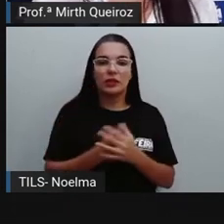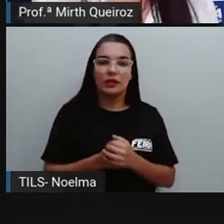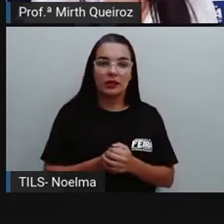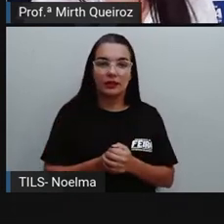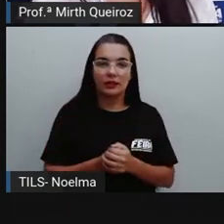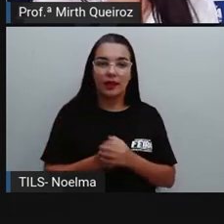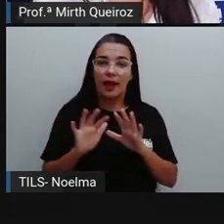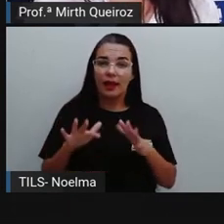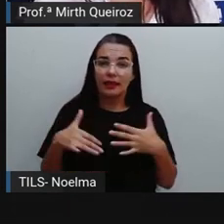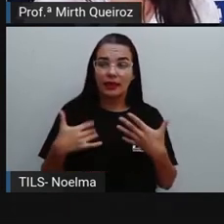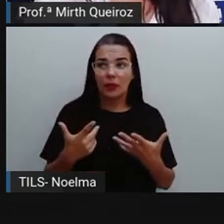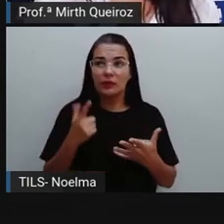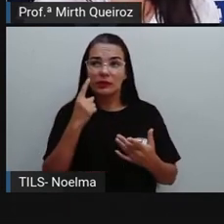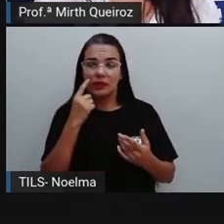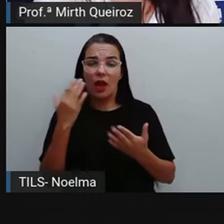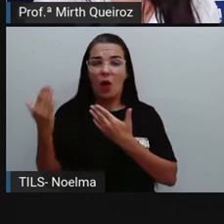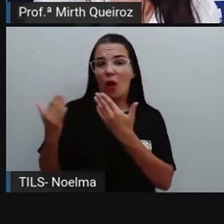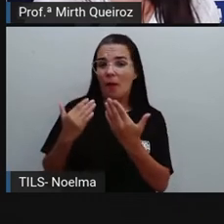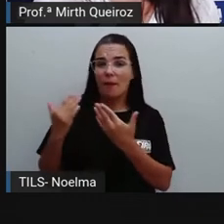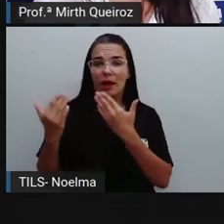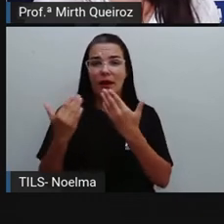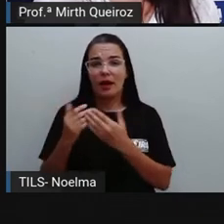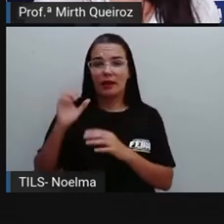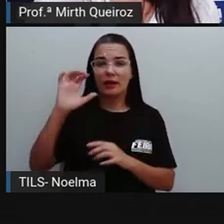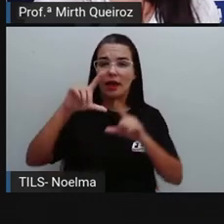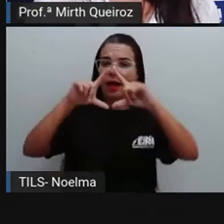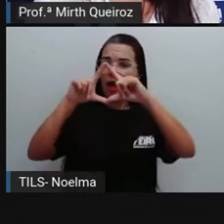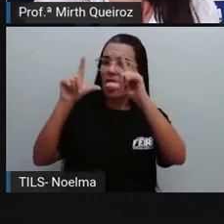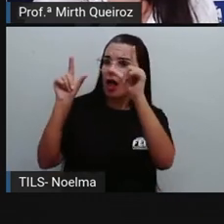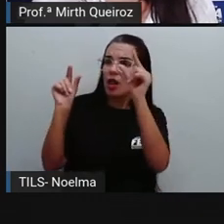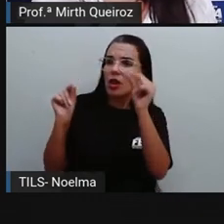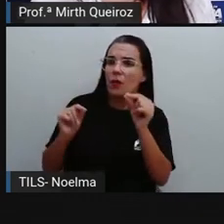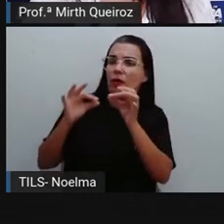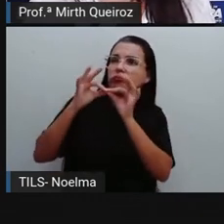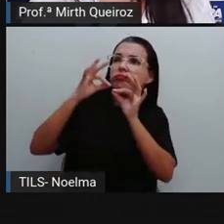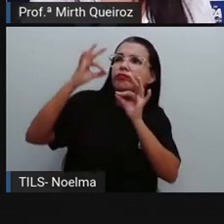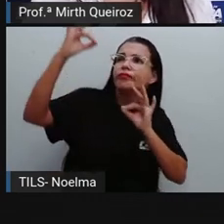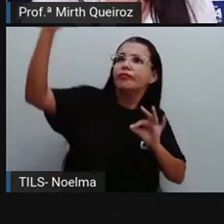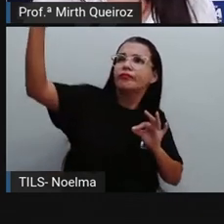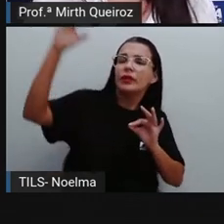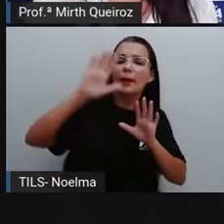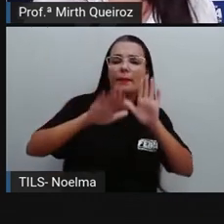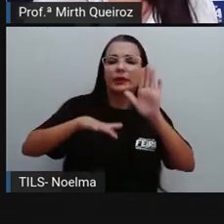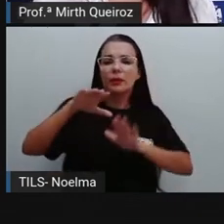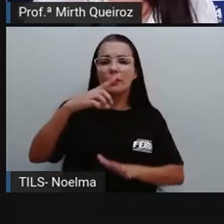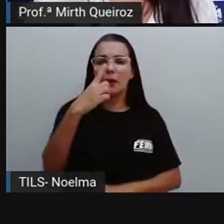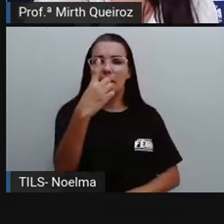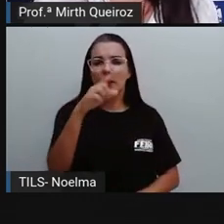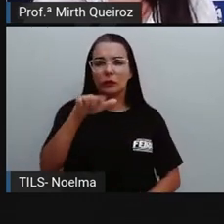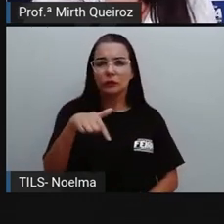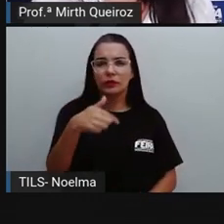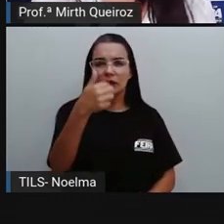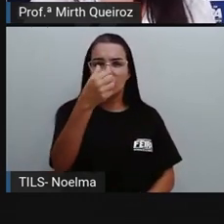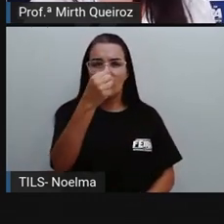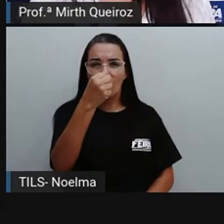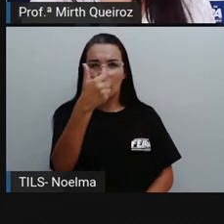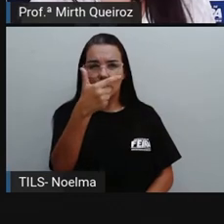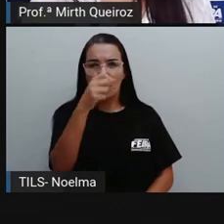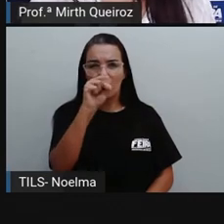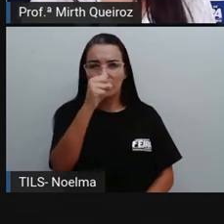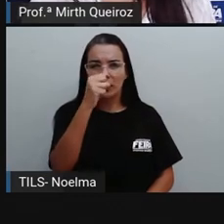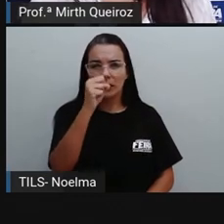Para efeito de comparação, a Lua está distante em média de 1.282 segundos anos